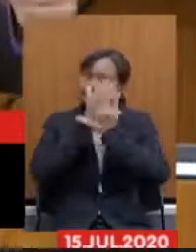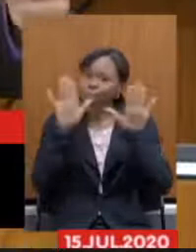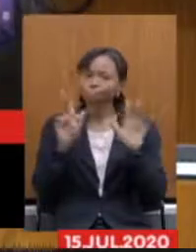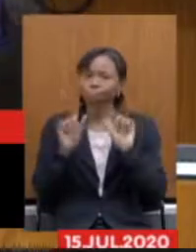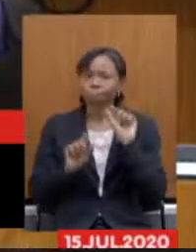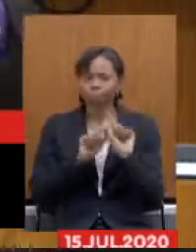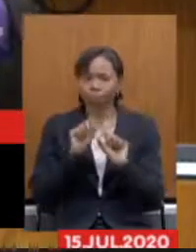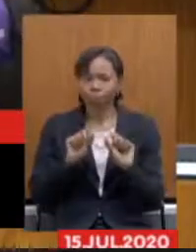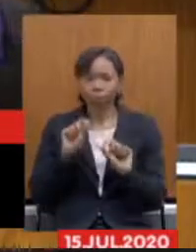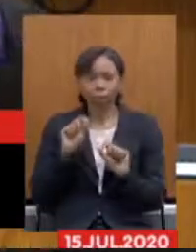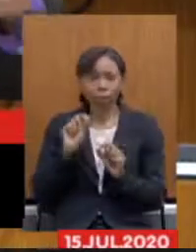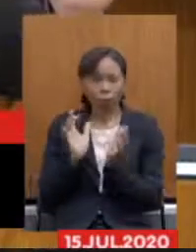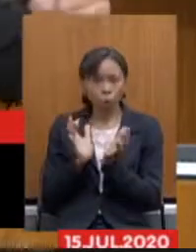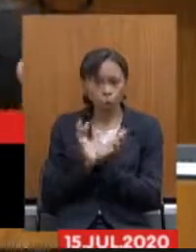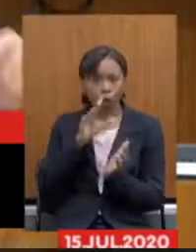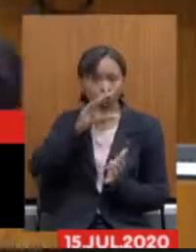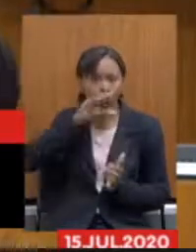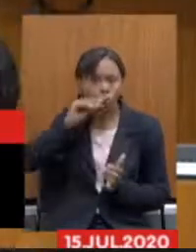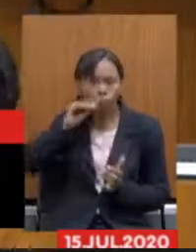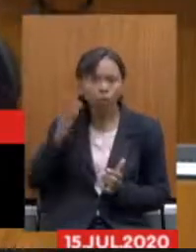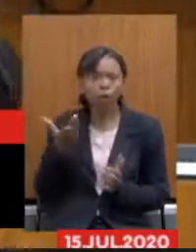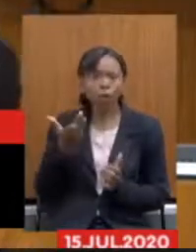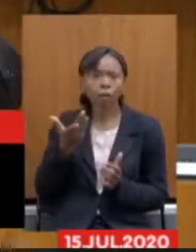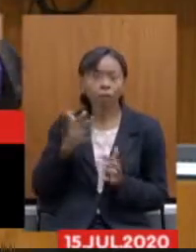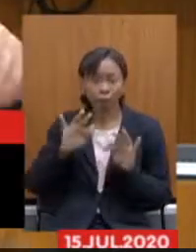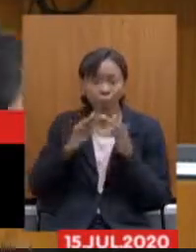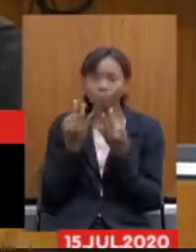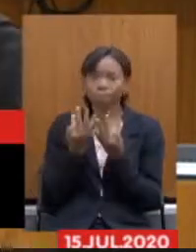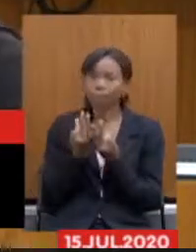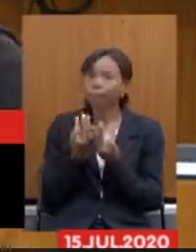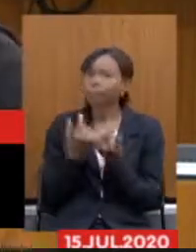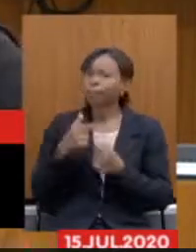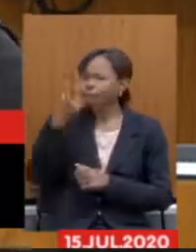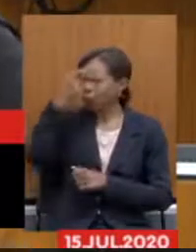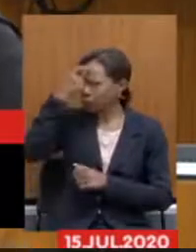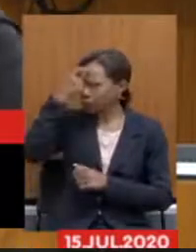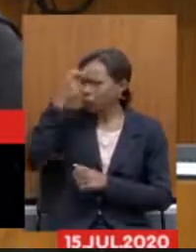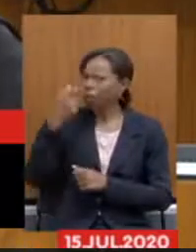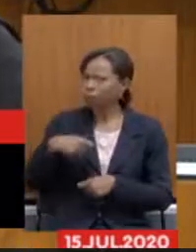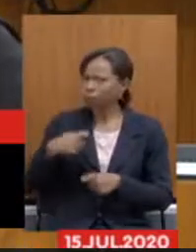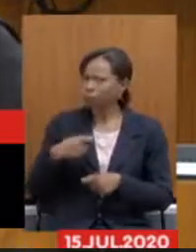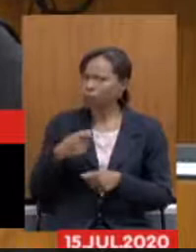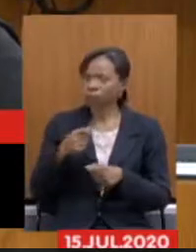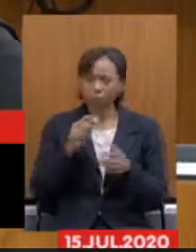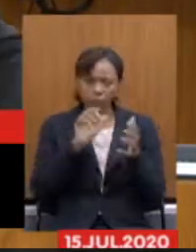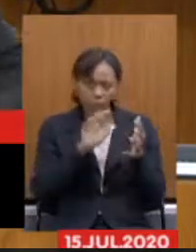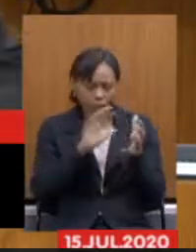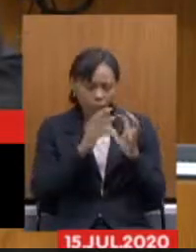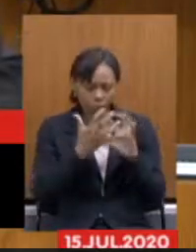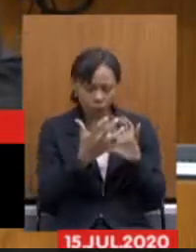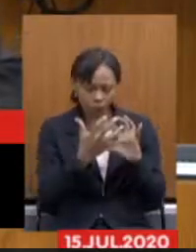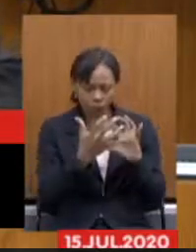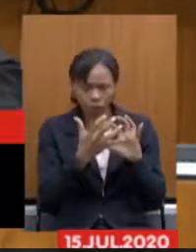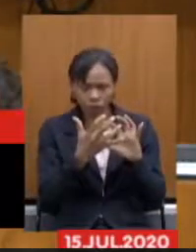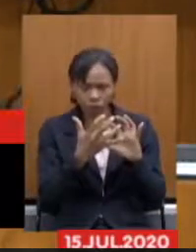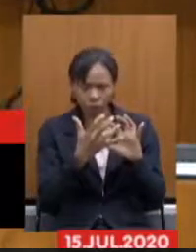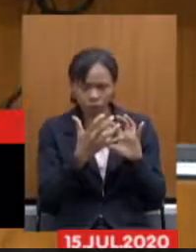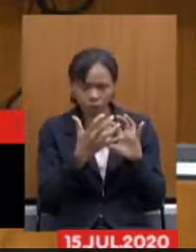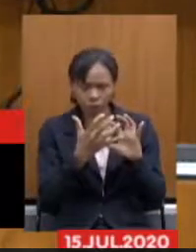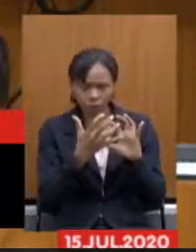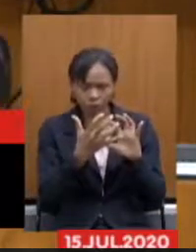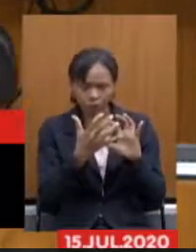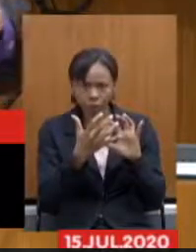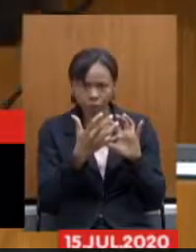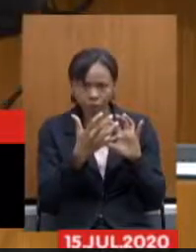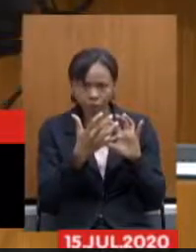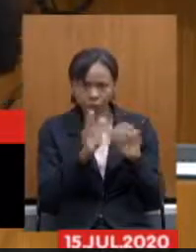servidores seus e nossos familiares têm que ter a consciência disso. Essa reforma é para cobrir a irresponsabilidade